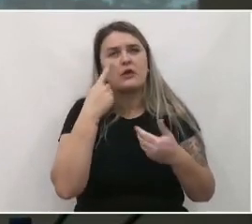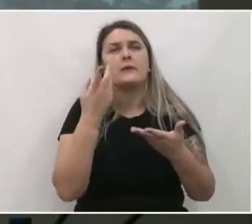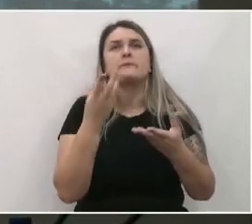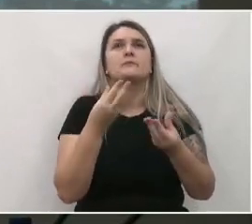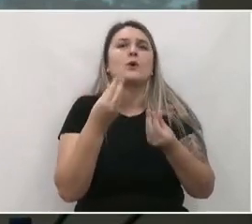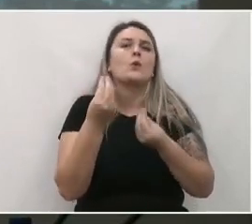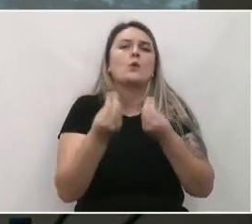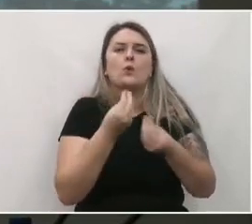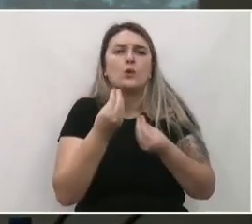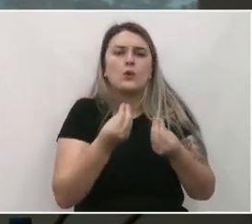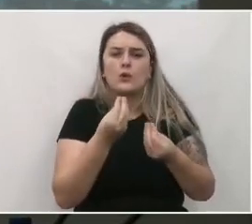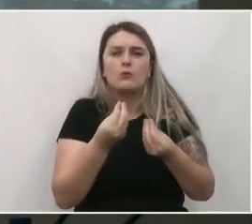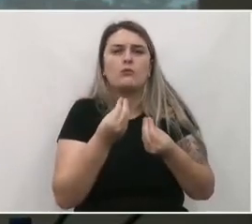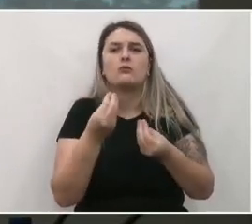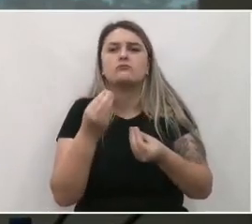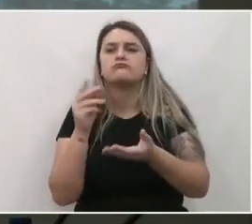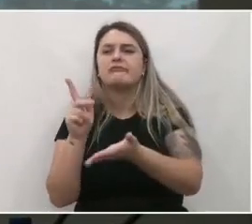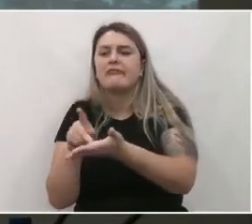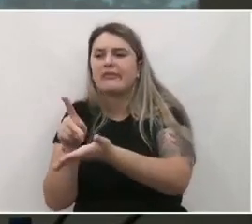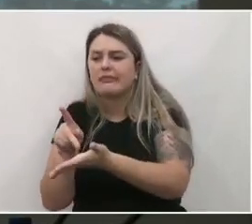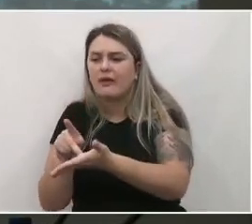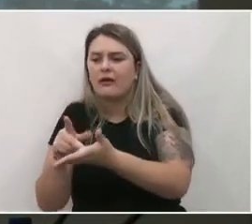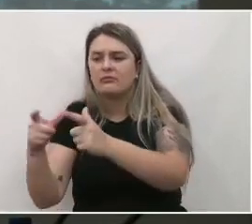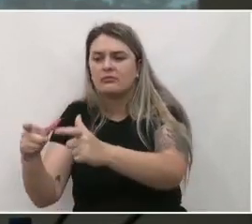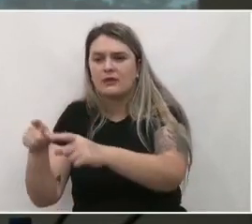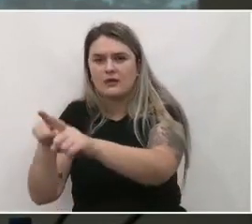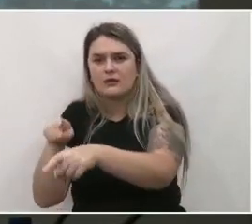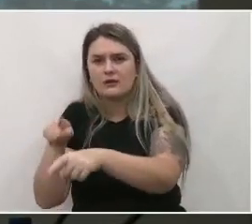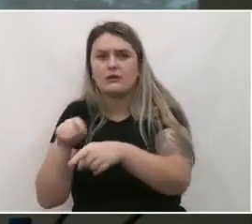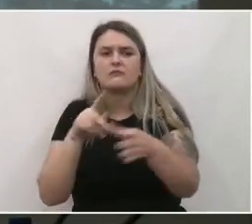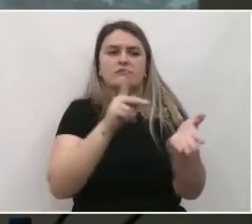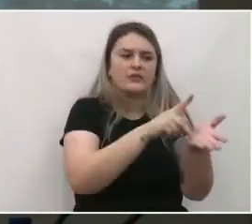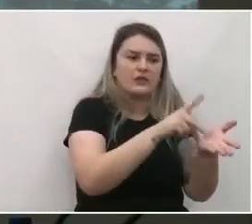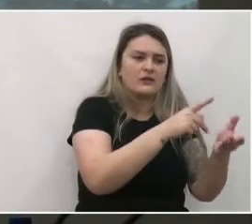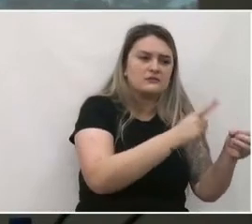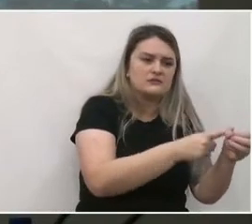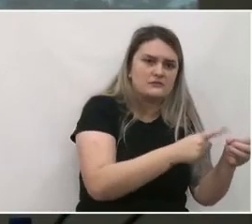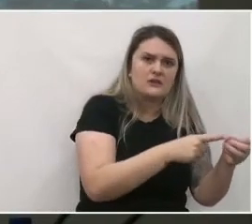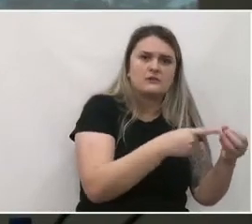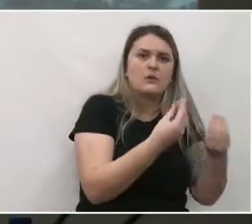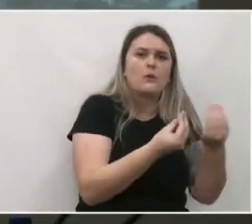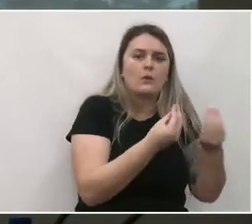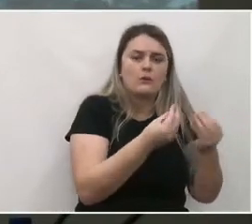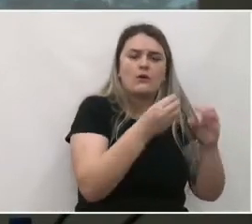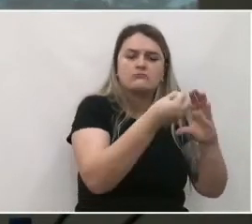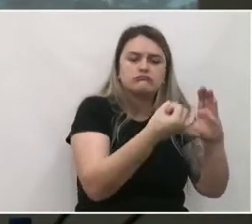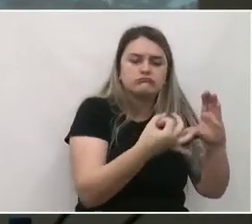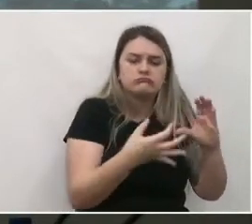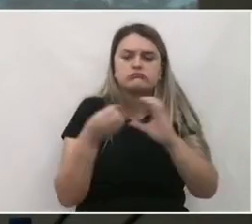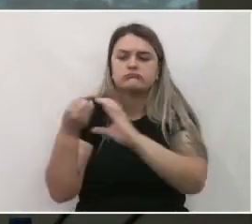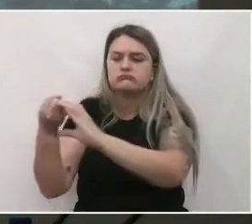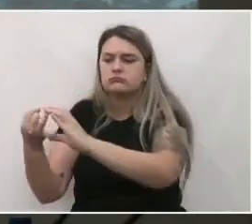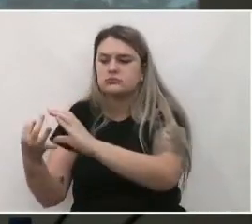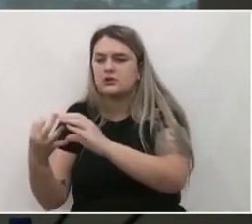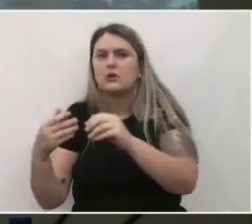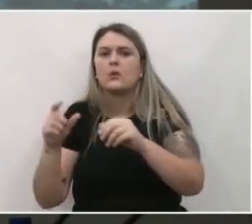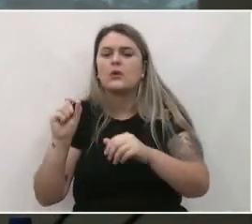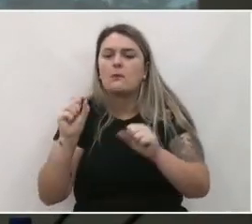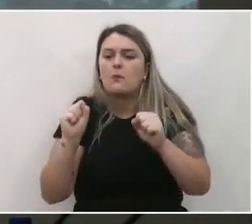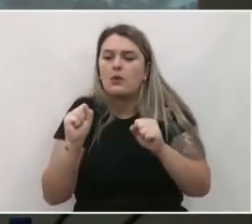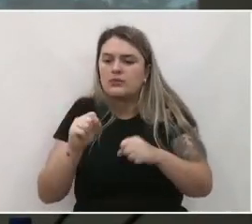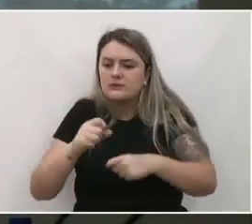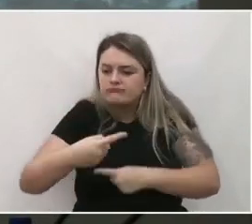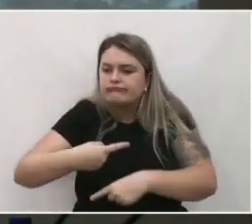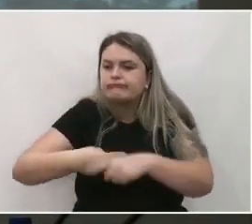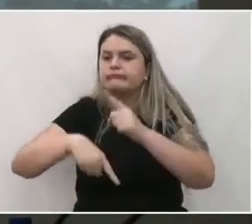seja, identificar a realidade atual para que ela possa ser mais bem desenvolvida a